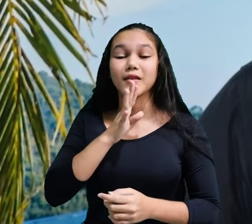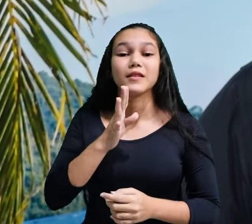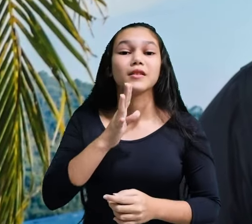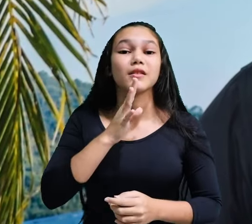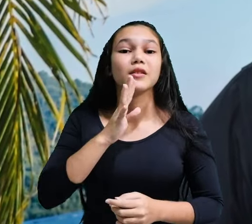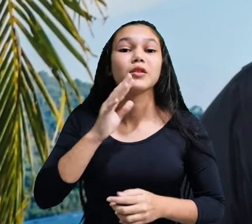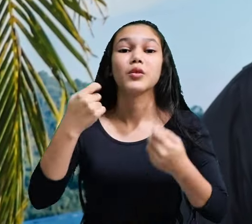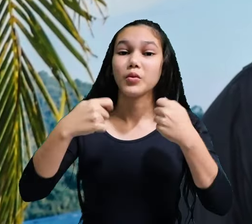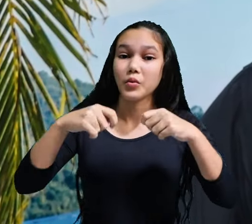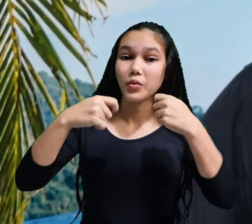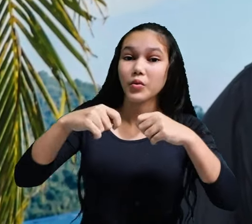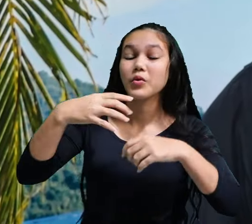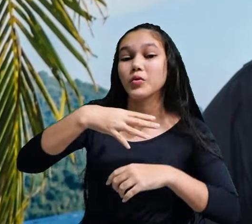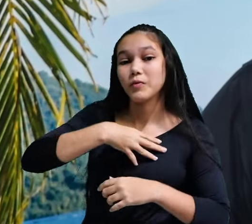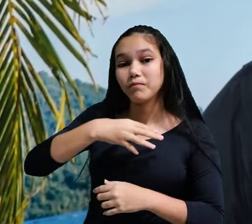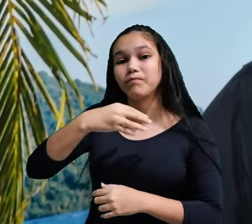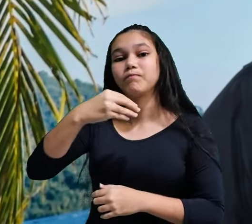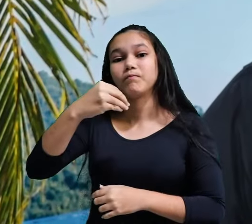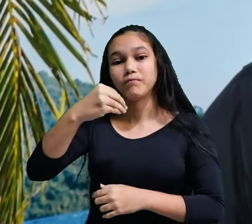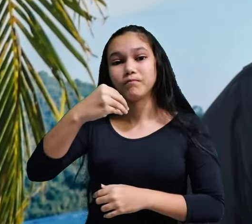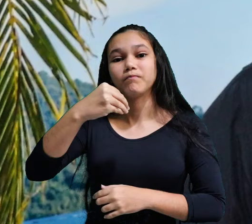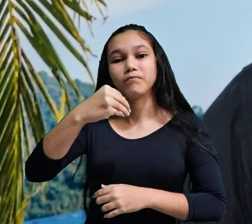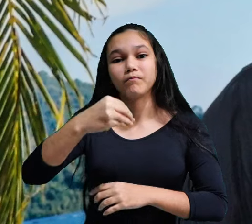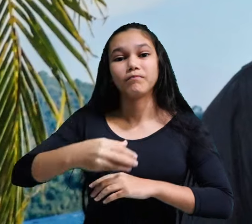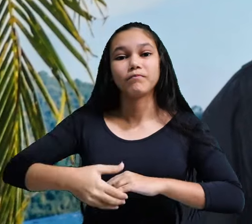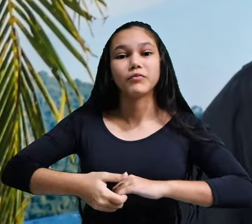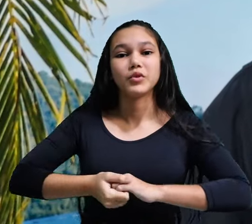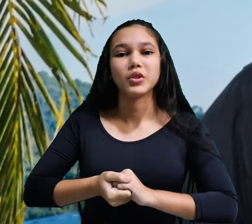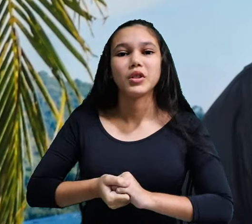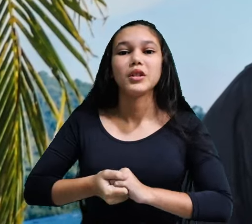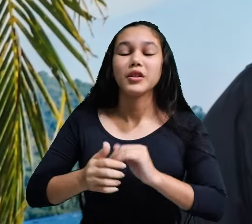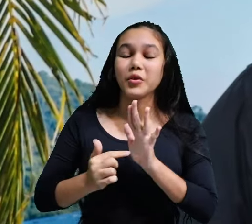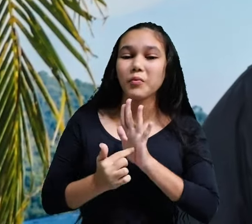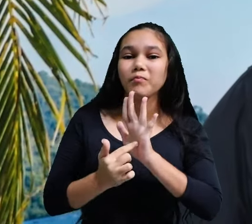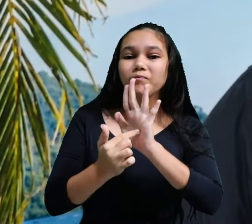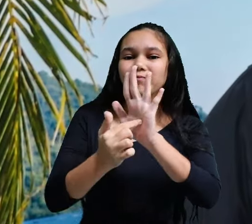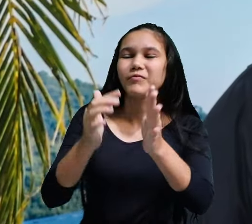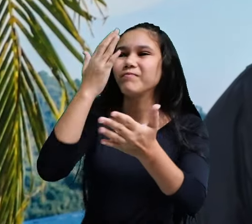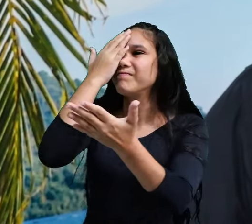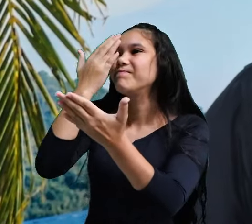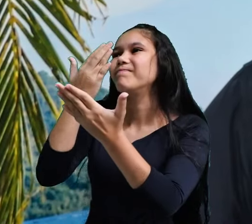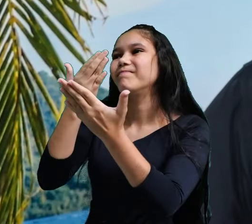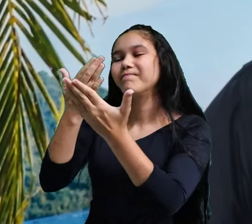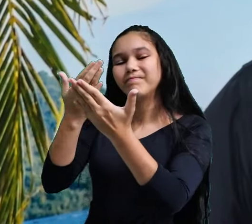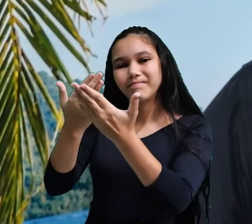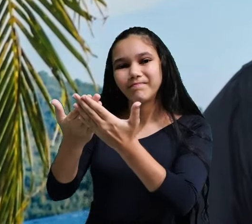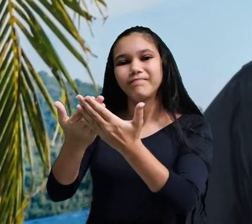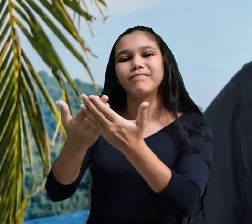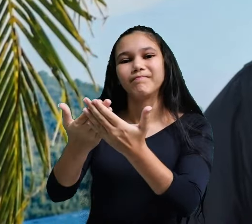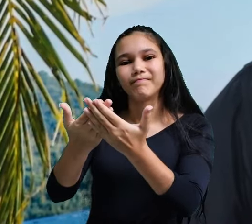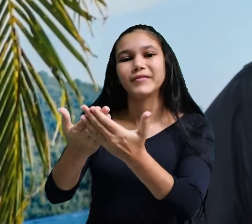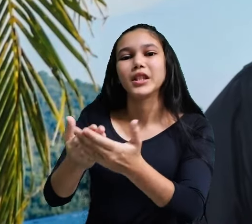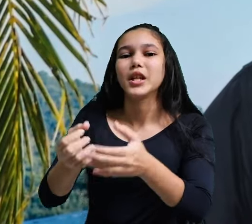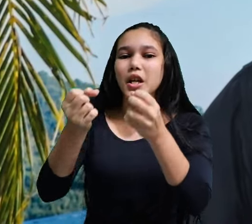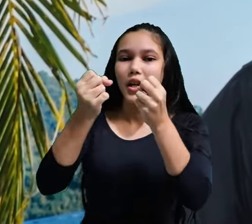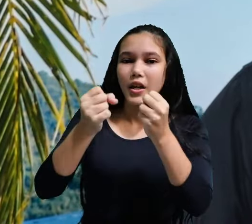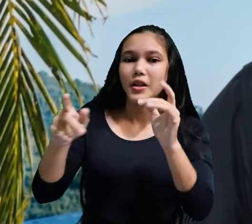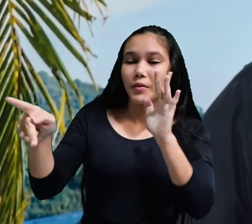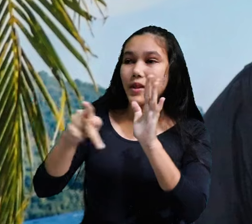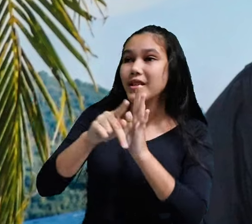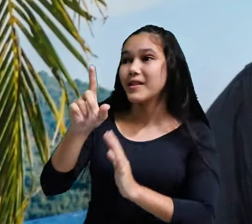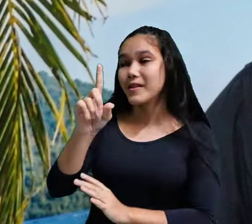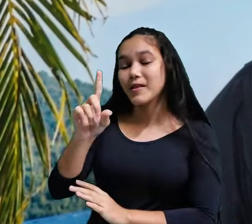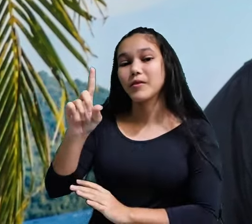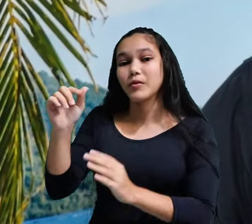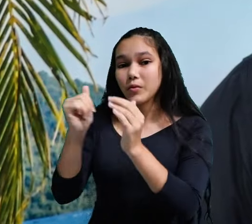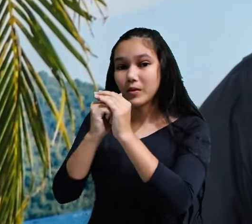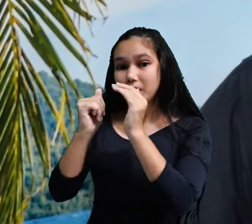necessidades dos seus filhos, quer que esses demonstrem sua confiança e dependência orando